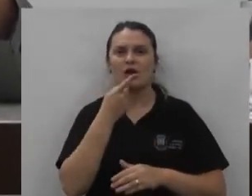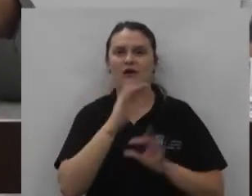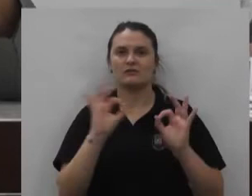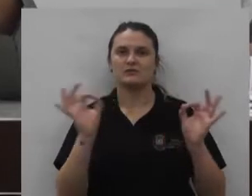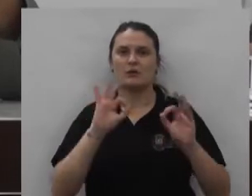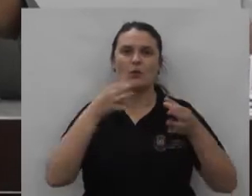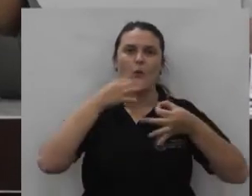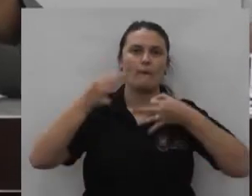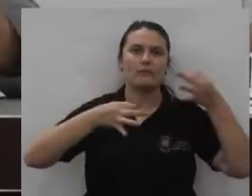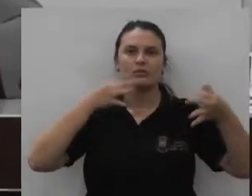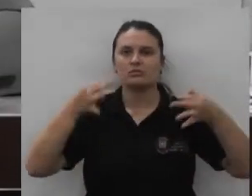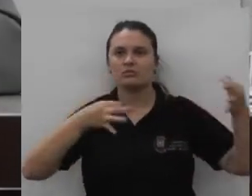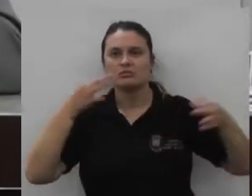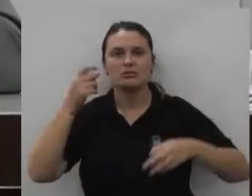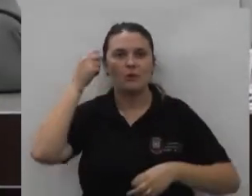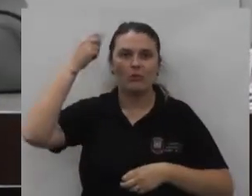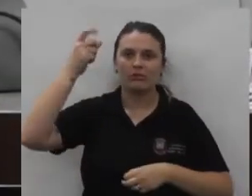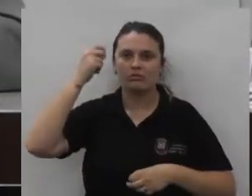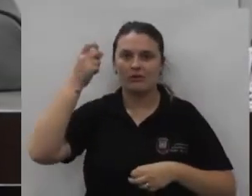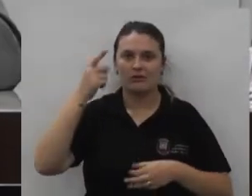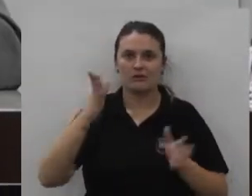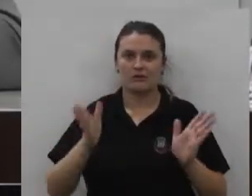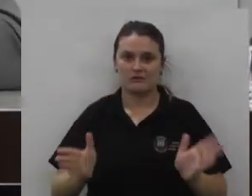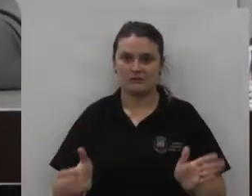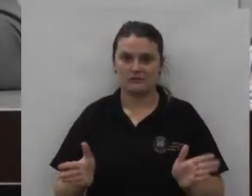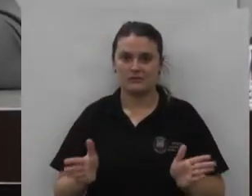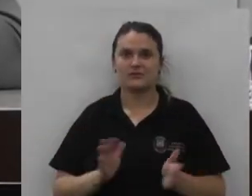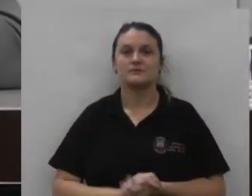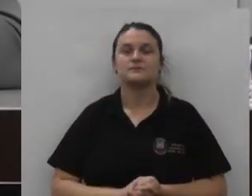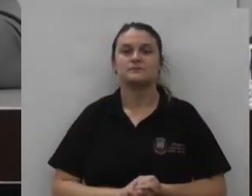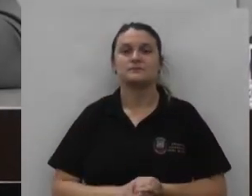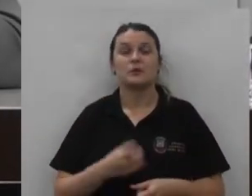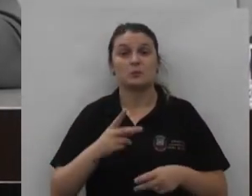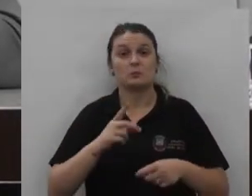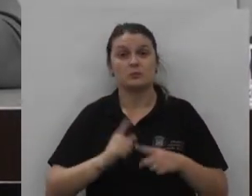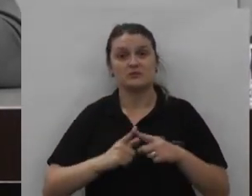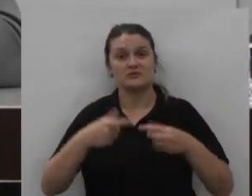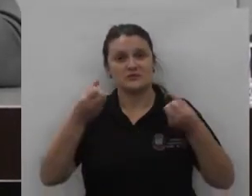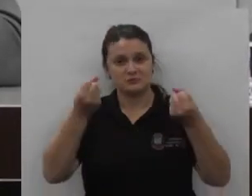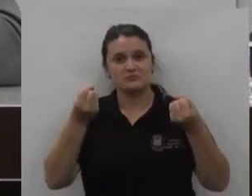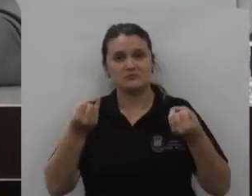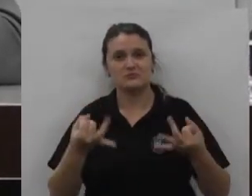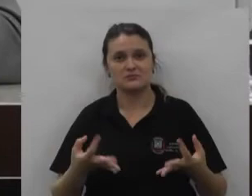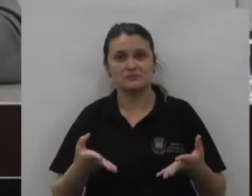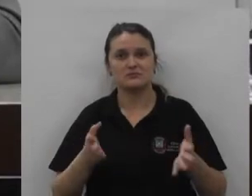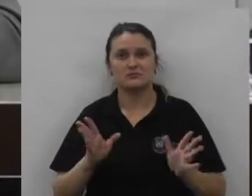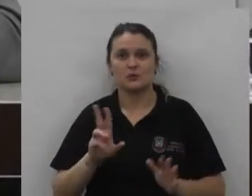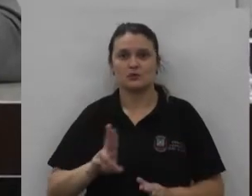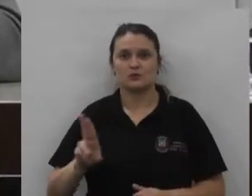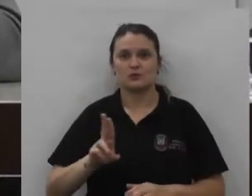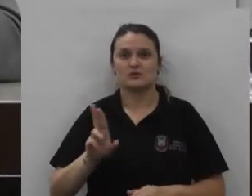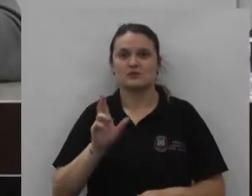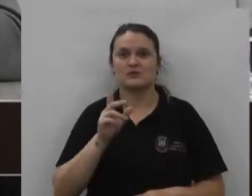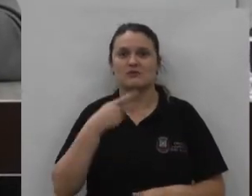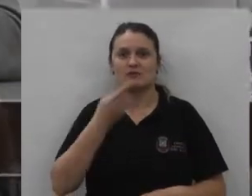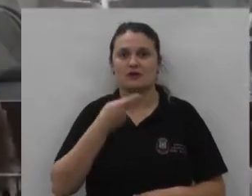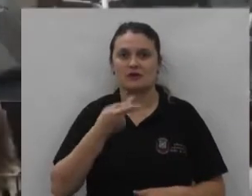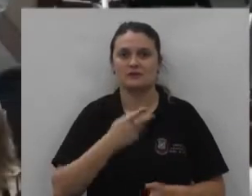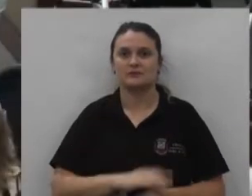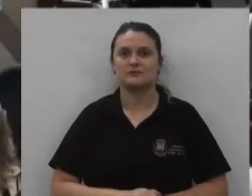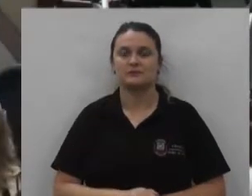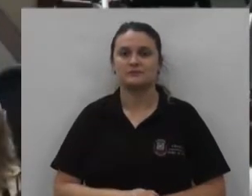expressem as suas ideias neste momento que está sendo explanado e está sendo usado a palavra